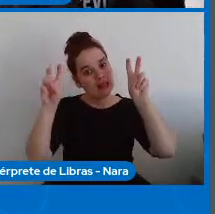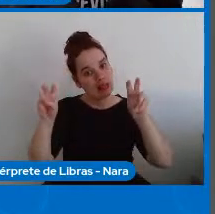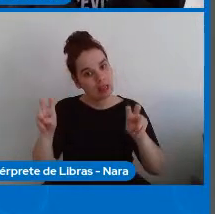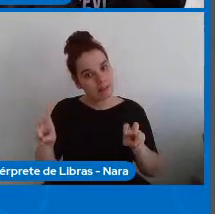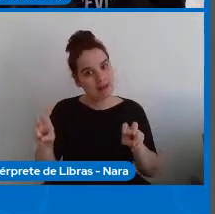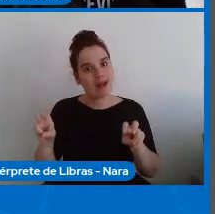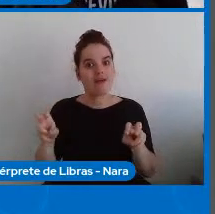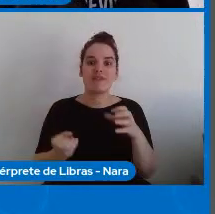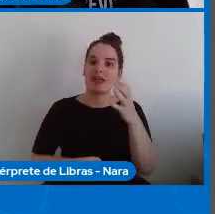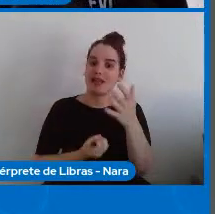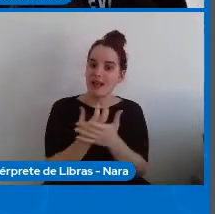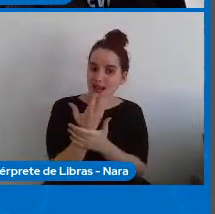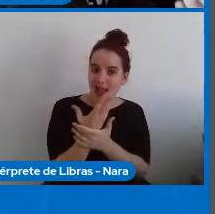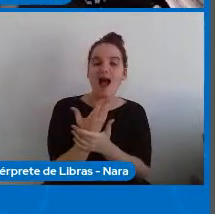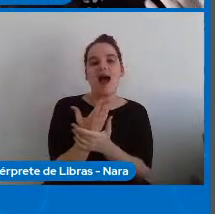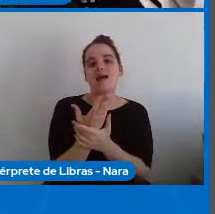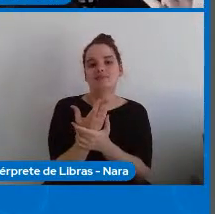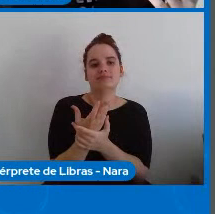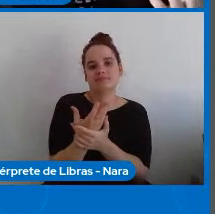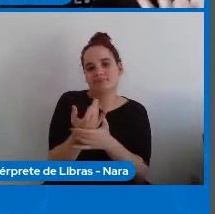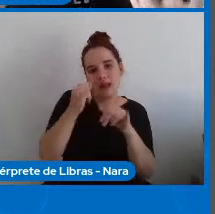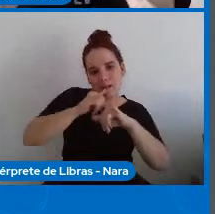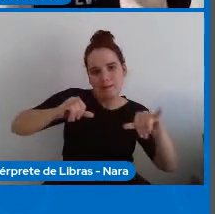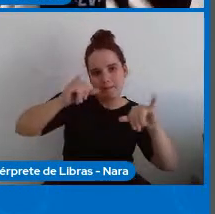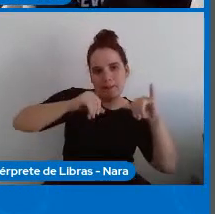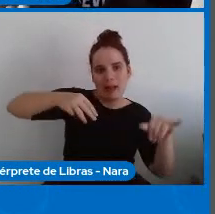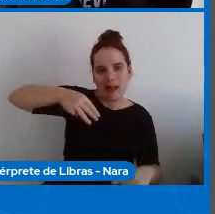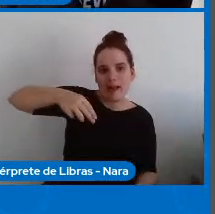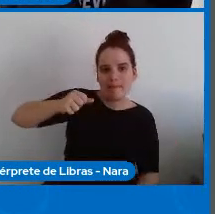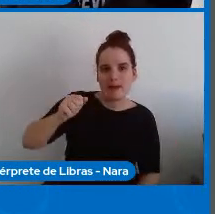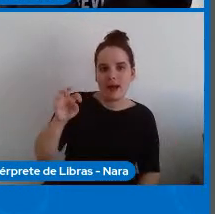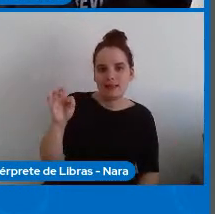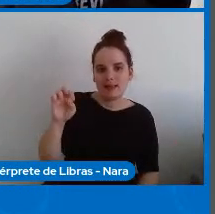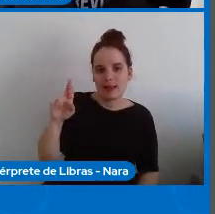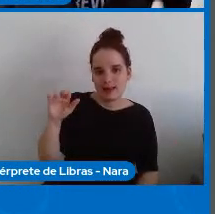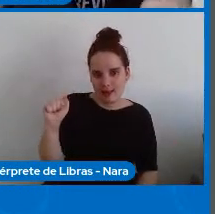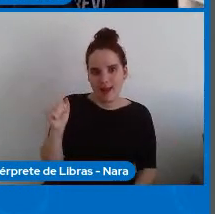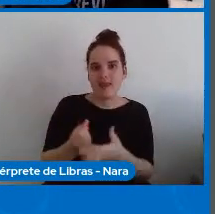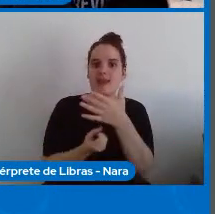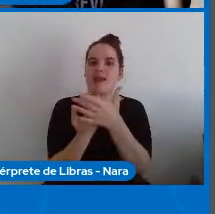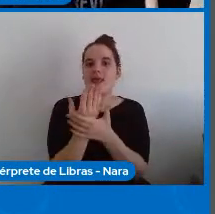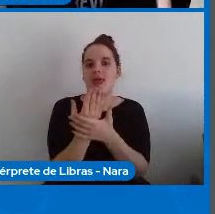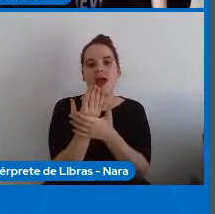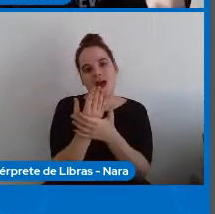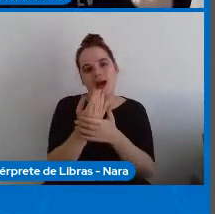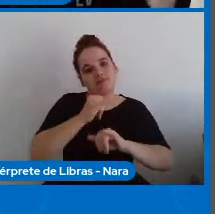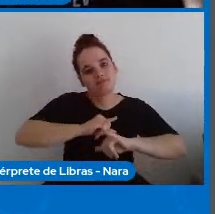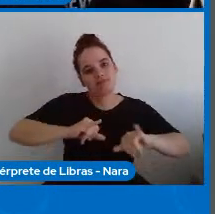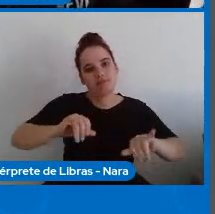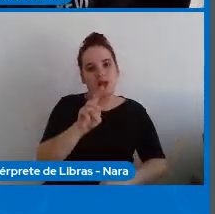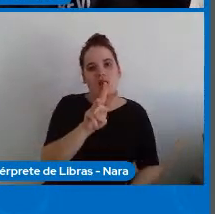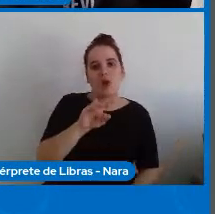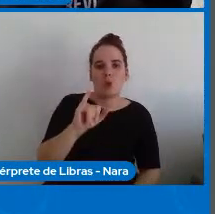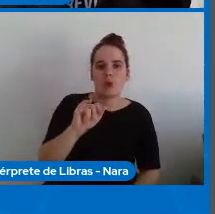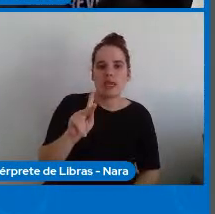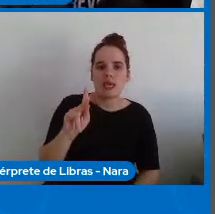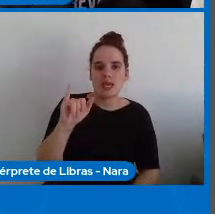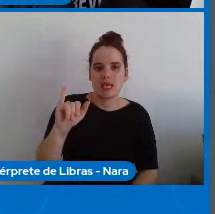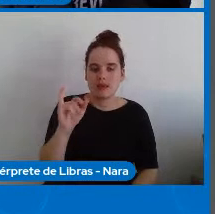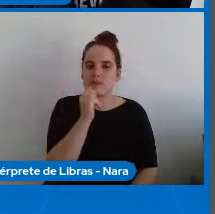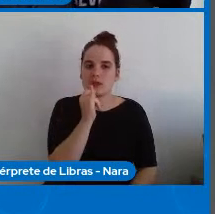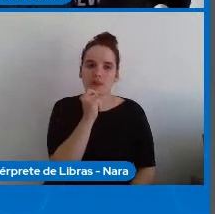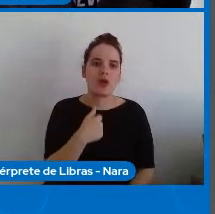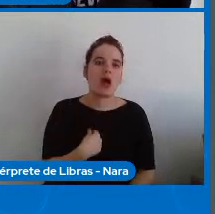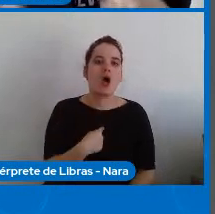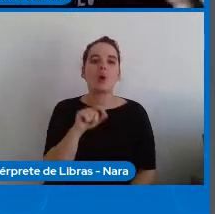colaborativa numa wiki então na hora de criar essa matéria elas têm que dizer o que é inteligência inteligência artificial